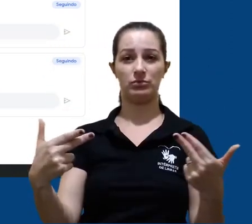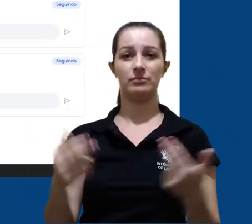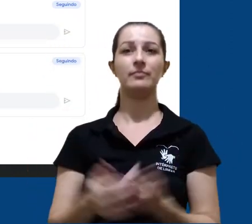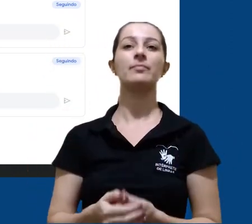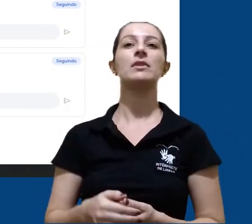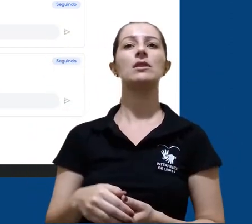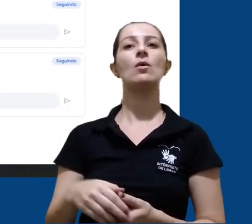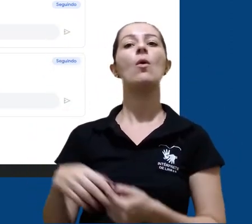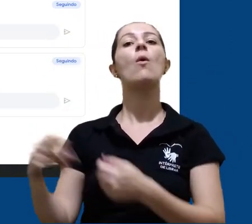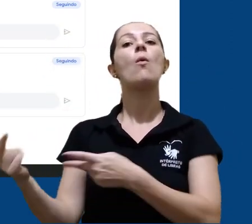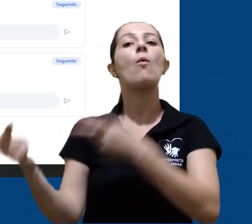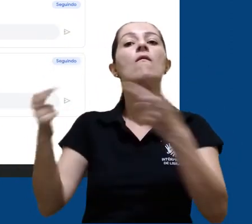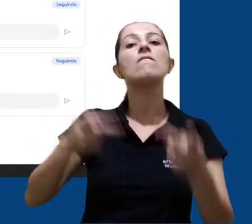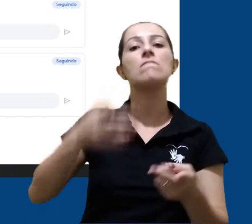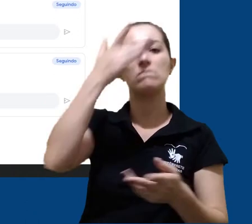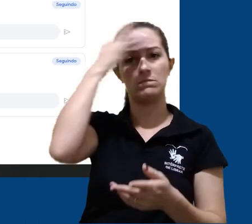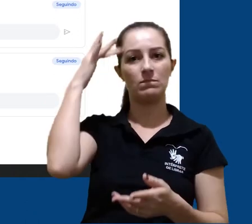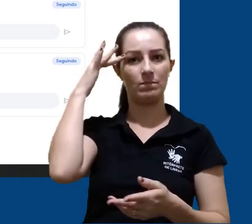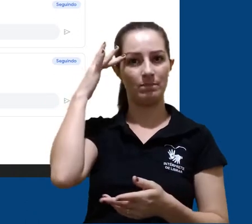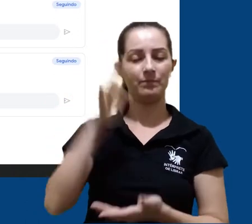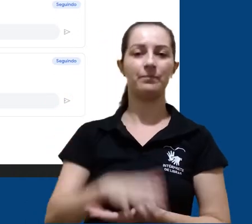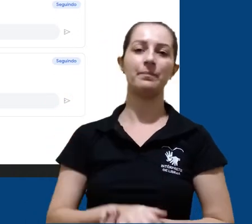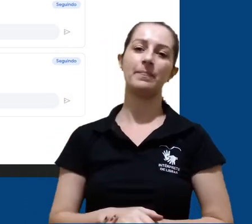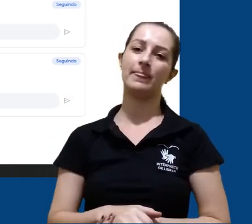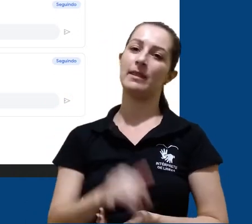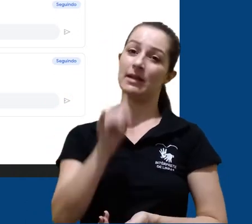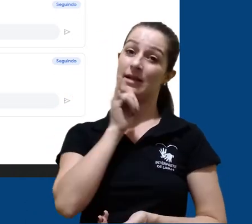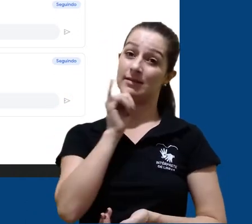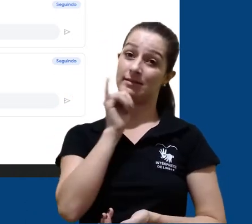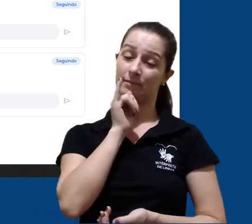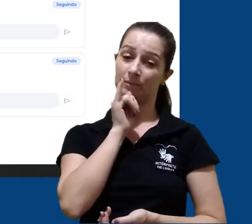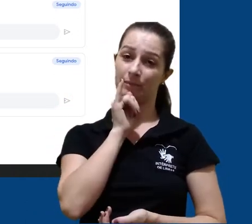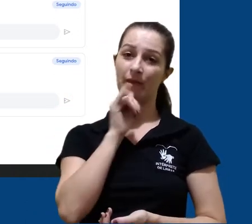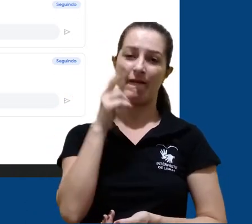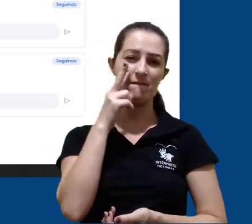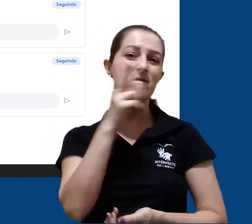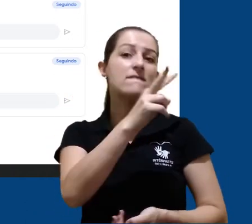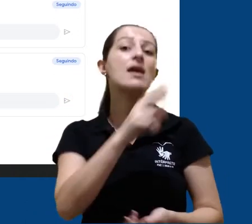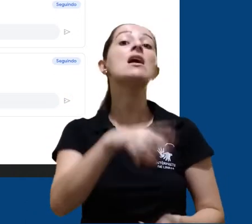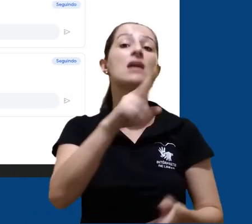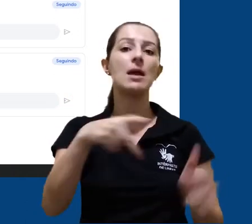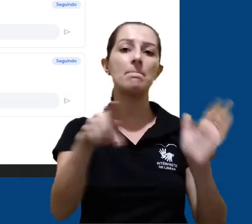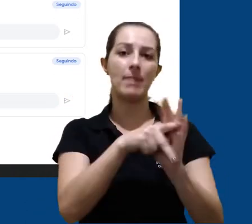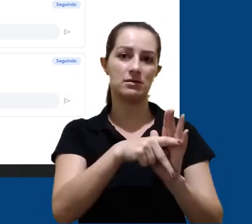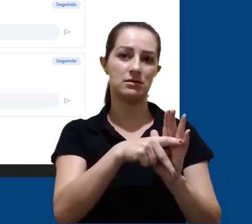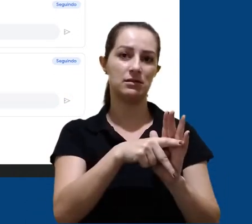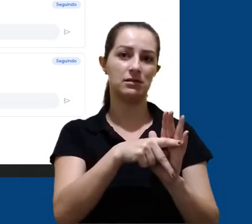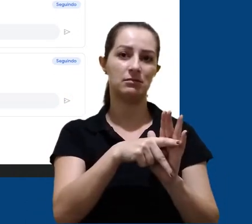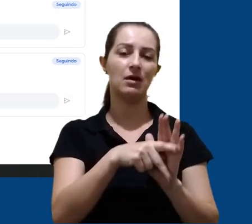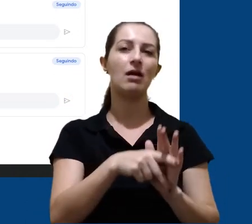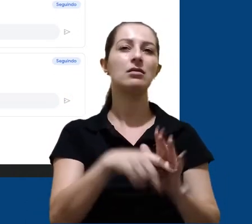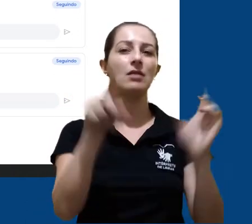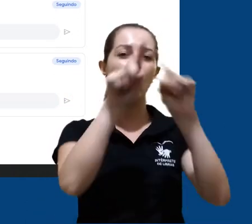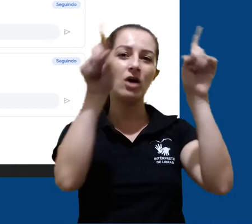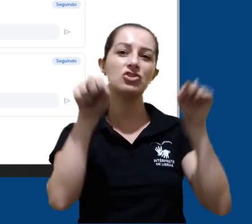permitem convidar os participantes. Na primeira opção, Ver participantes, abrimos uma janela que tem